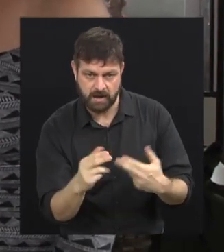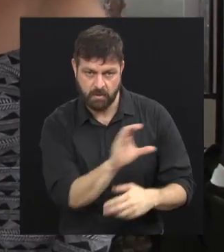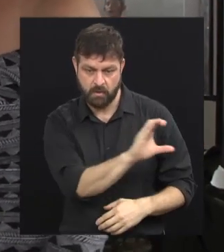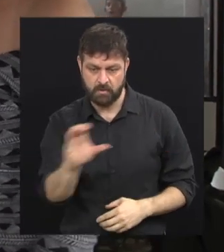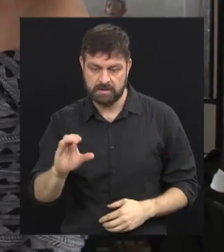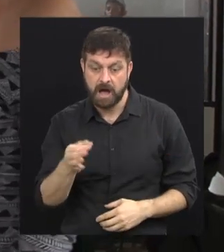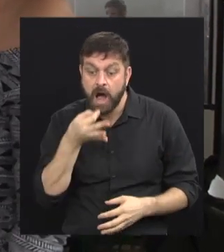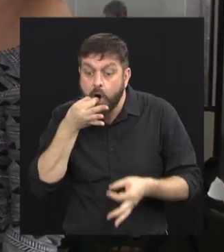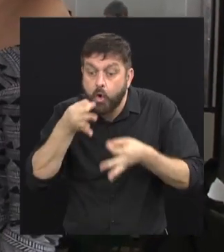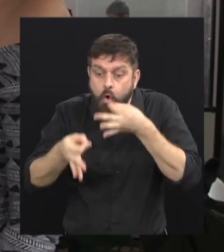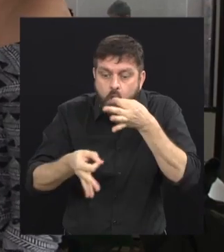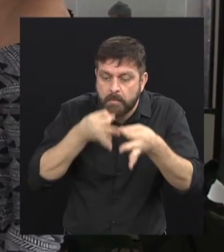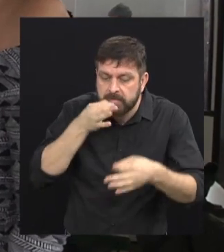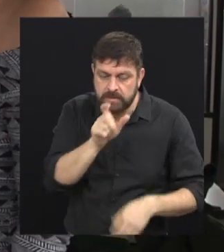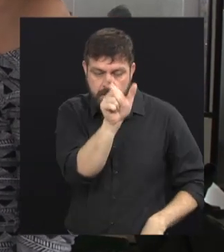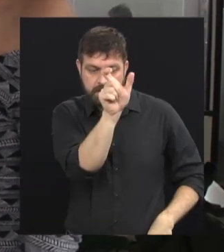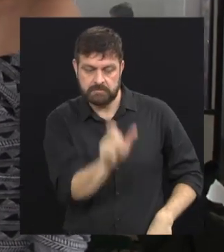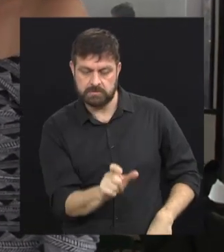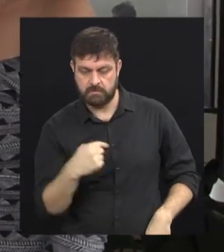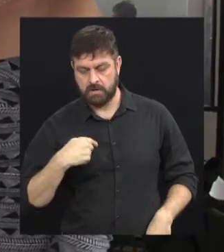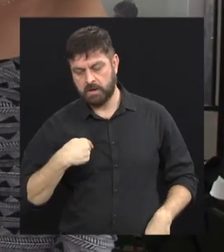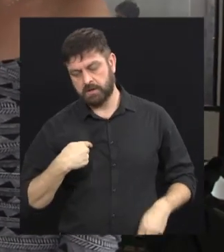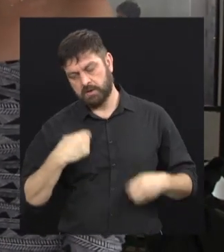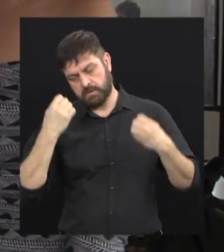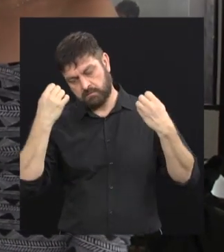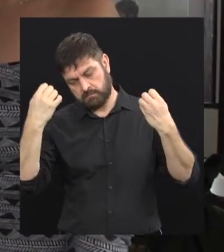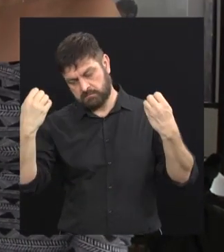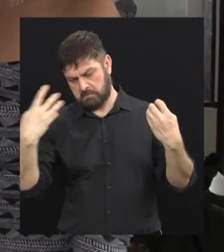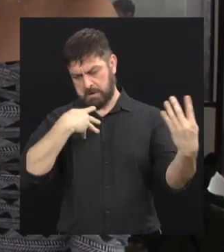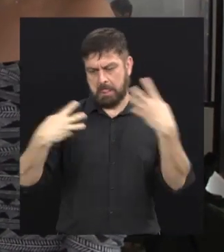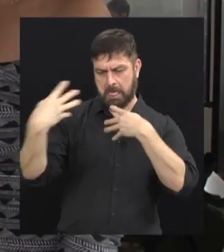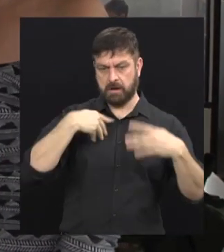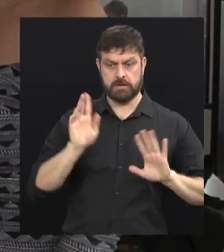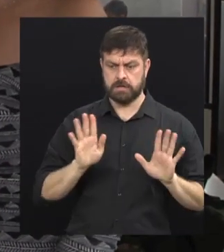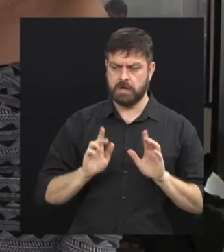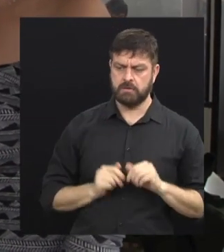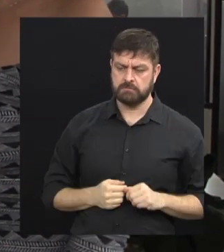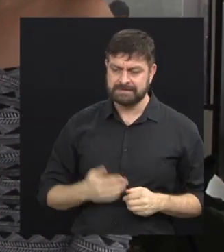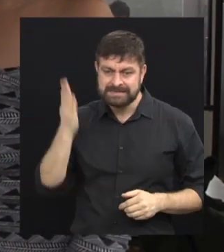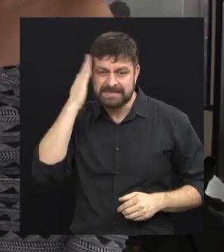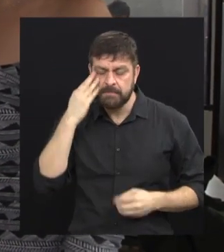pra formar opinião. Eles têm opinião de argumentar, de se defender.